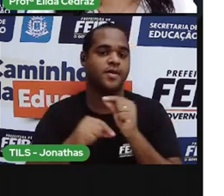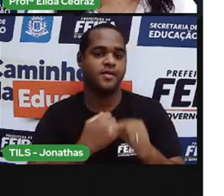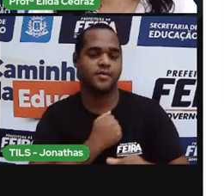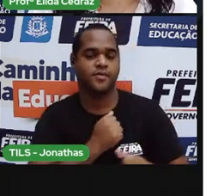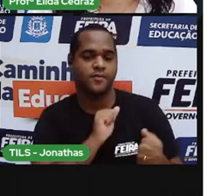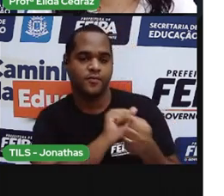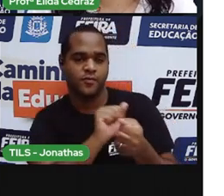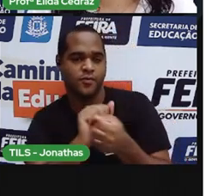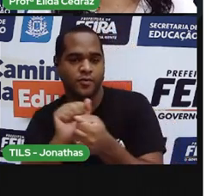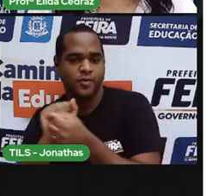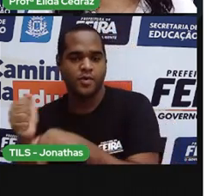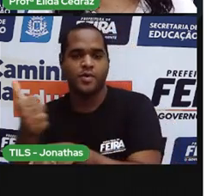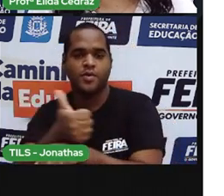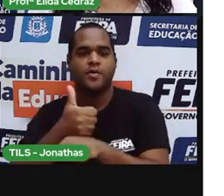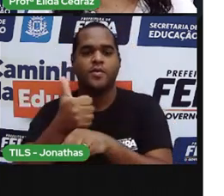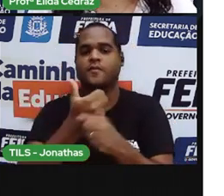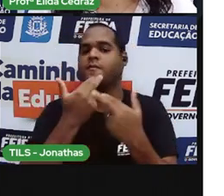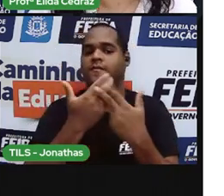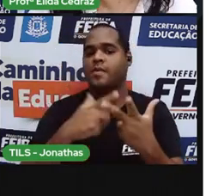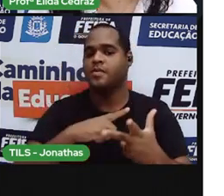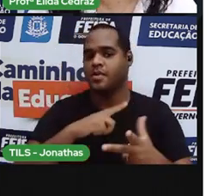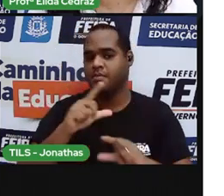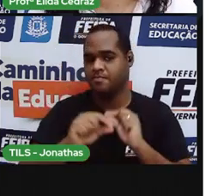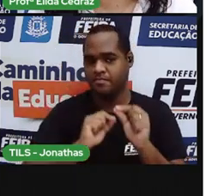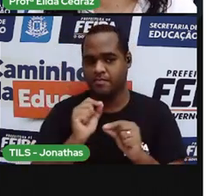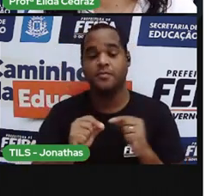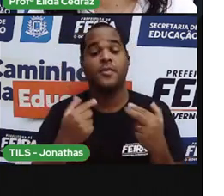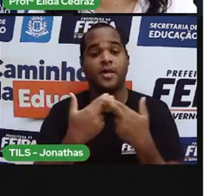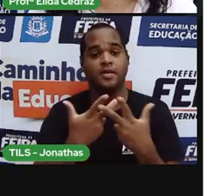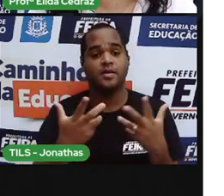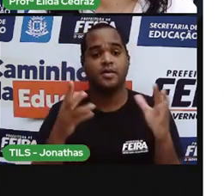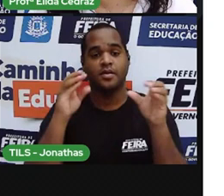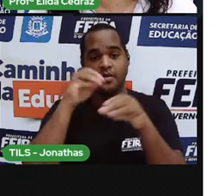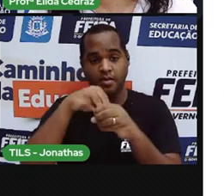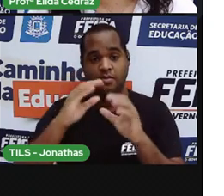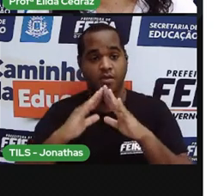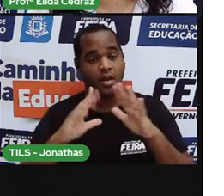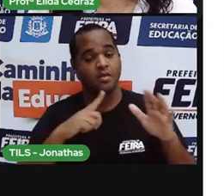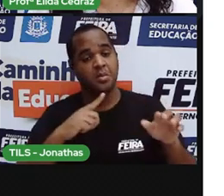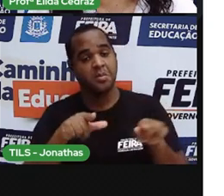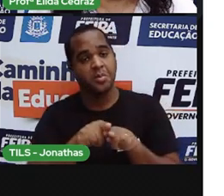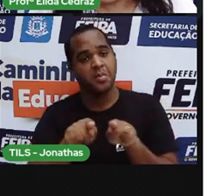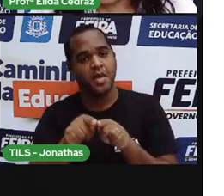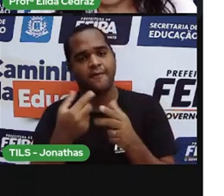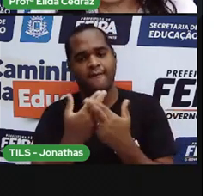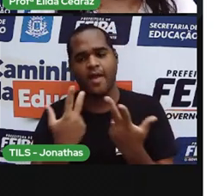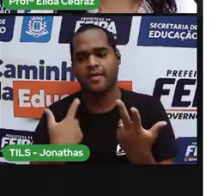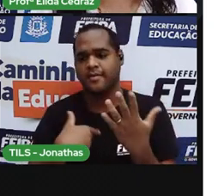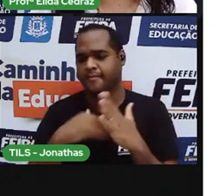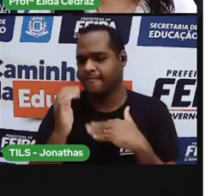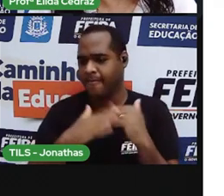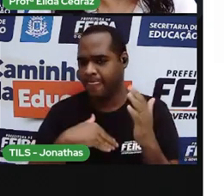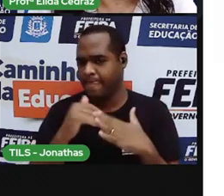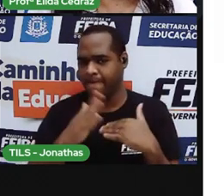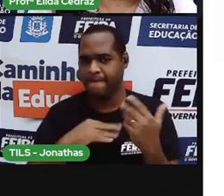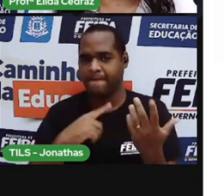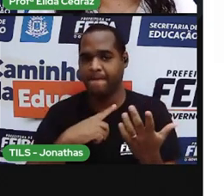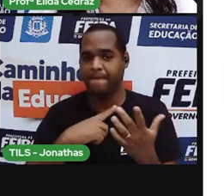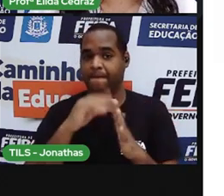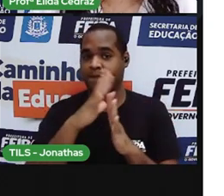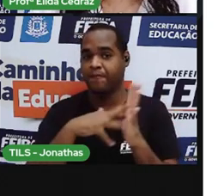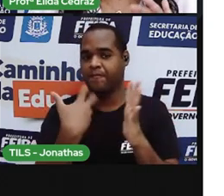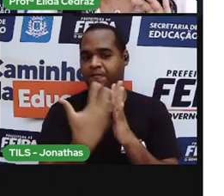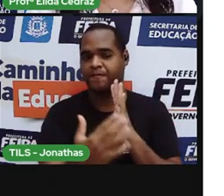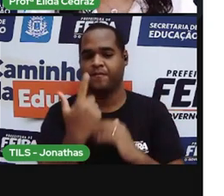relacionando com profissionais de todos os tipos e dentro da nossa casa também existem profissionais. Olha